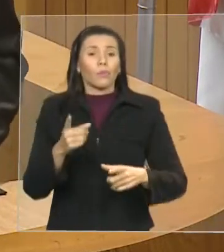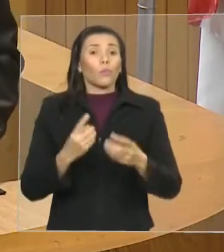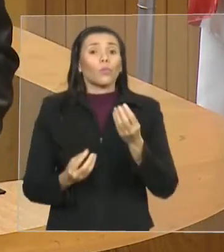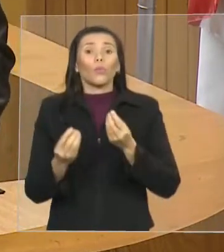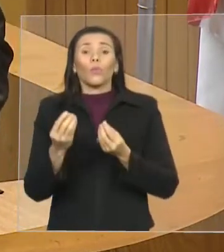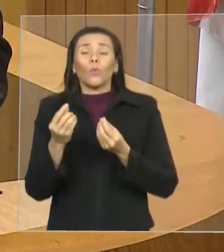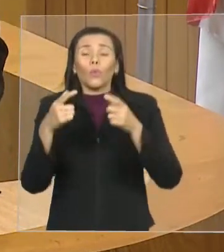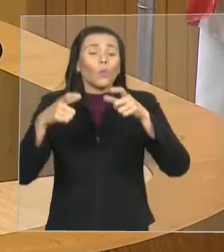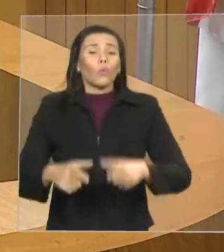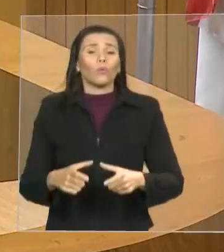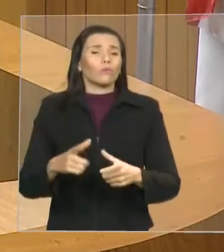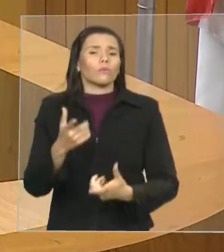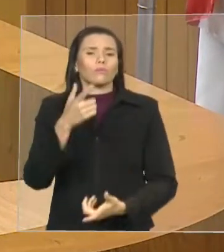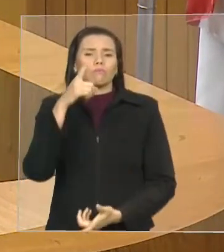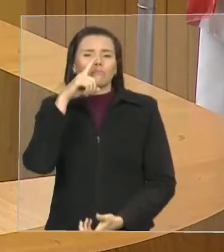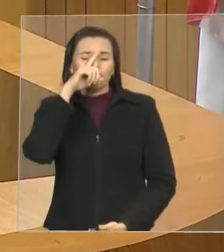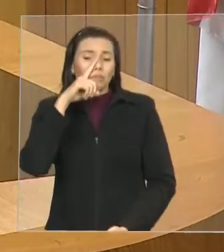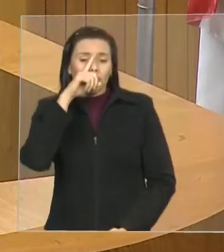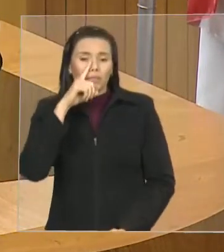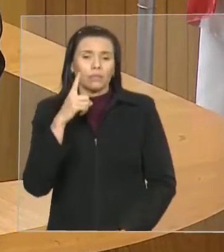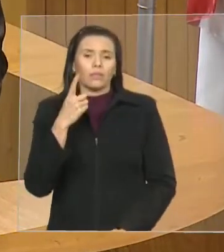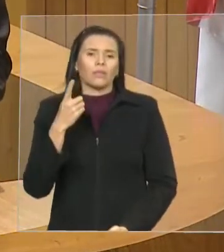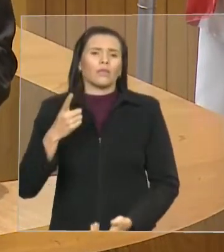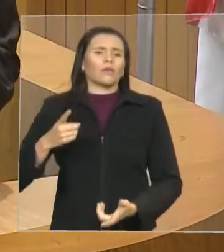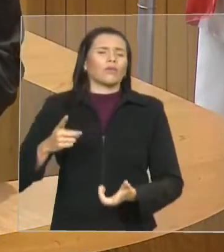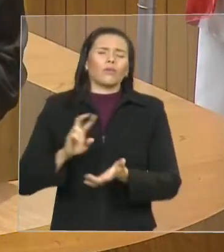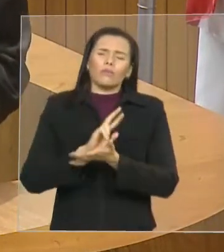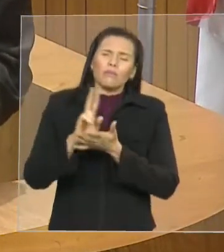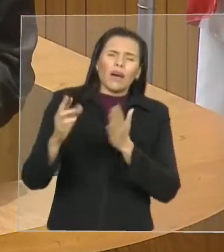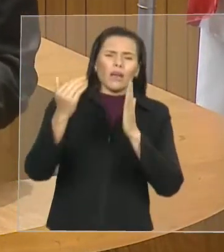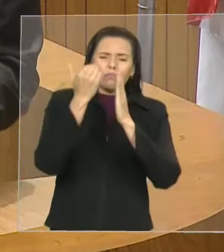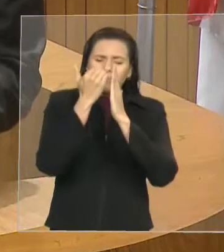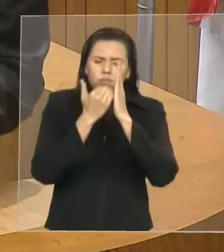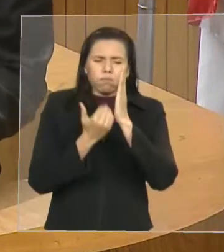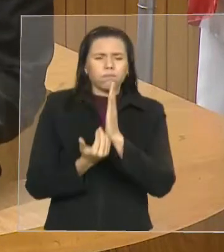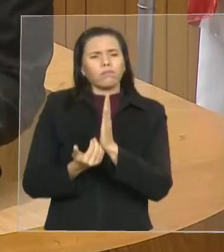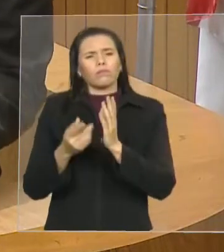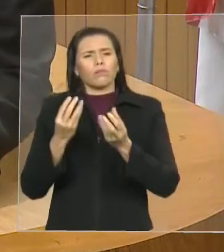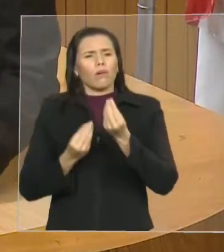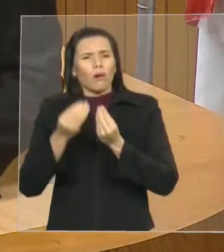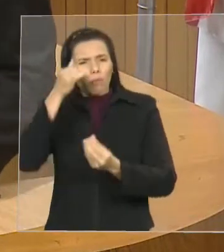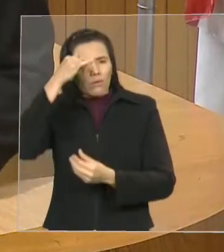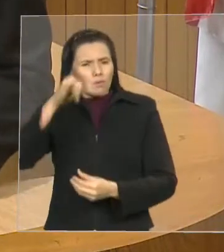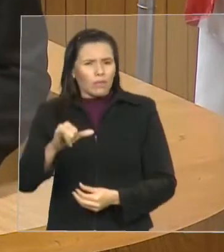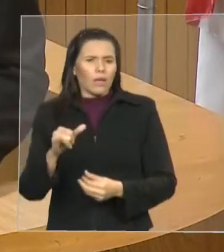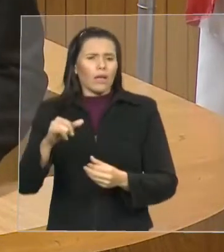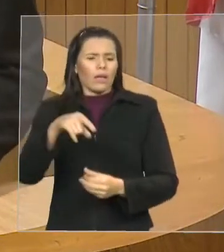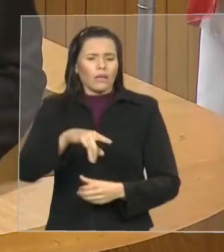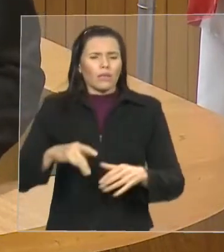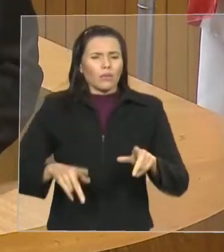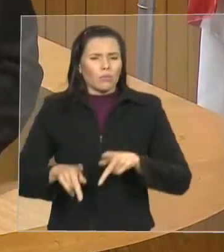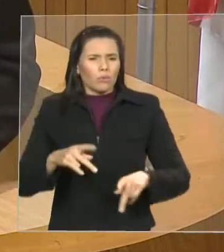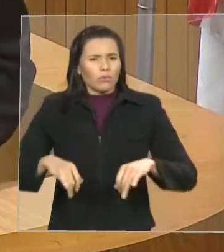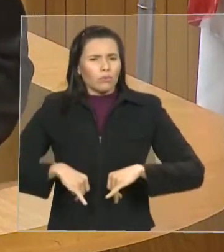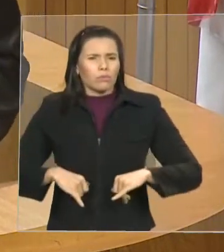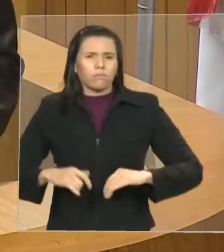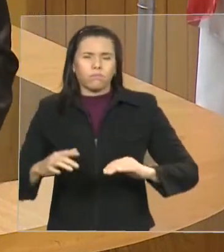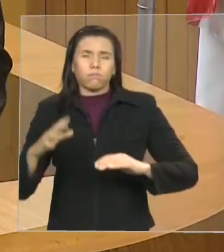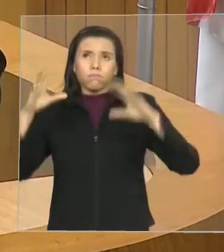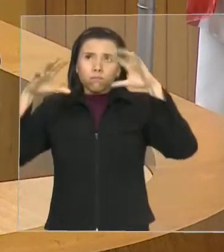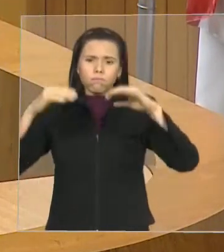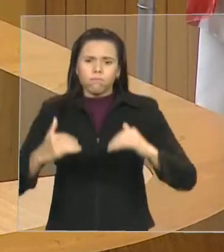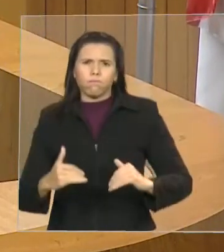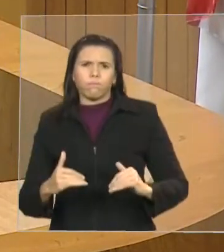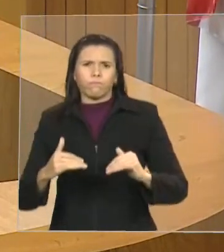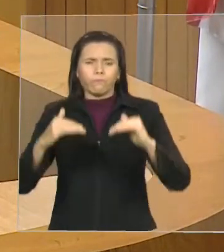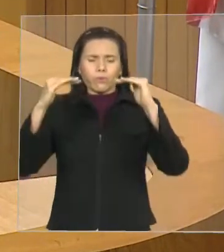das enchentes e de qualquer comissão que essa casa venha formar por ser os deputados. Eu acho que esse é o papel da Assembleia Legislativa do Estado do